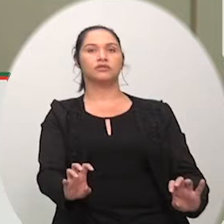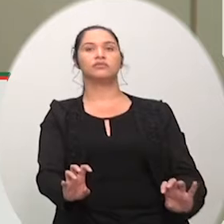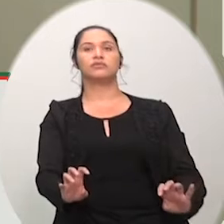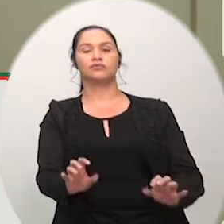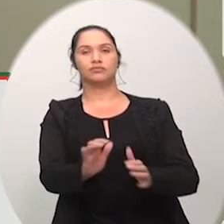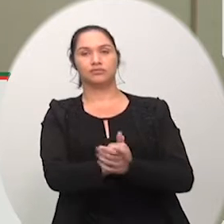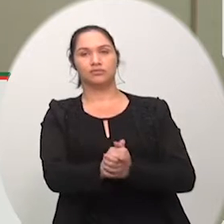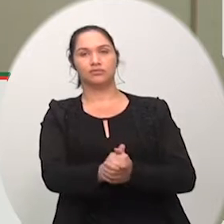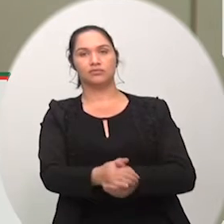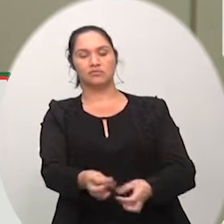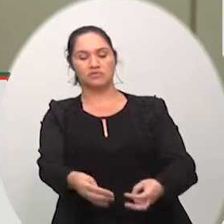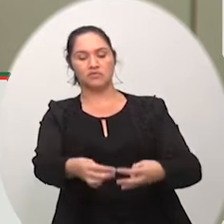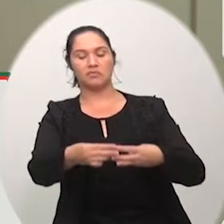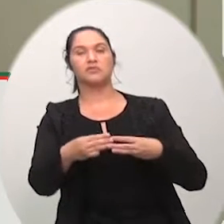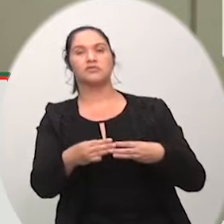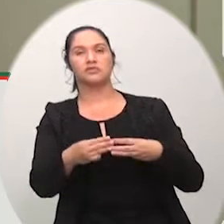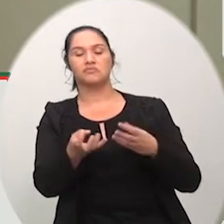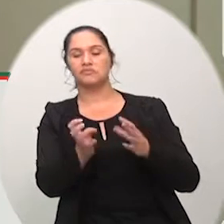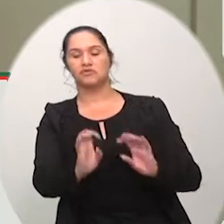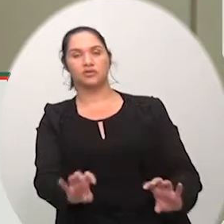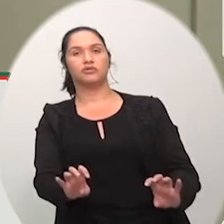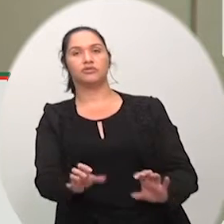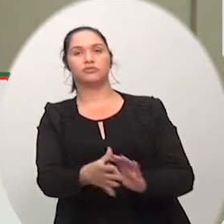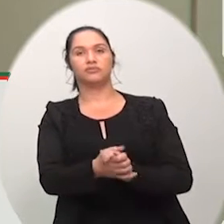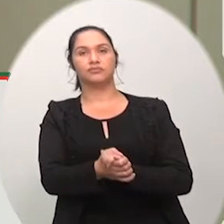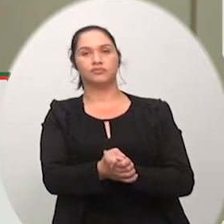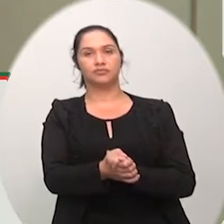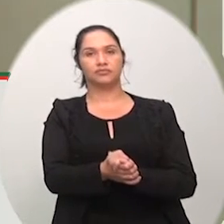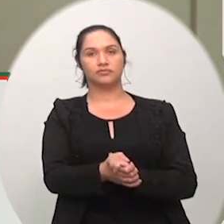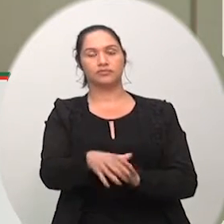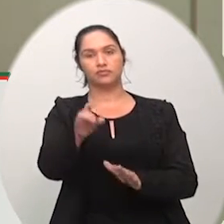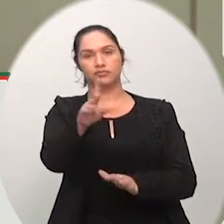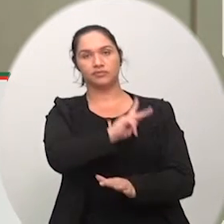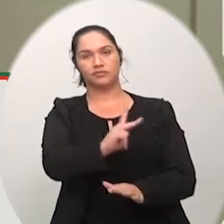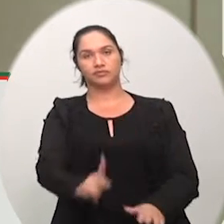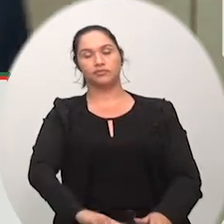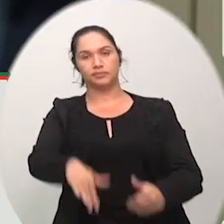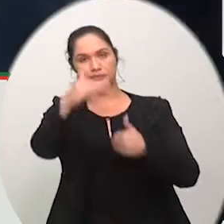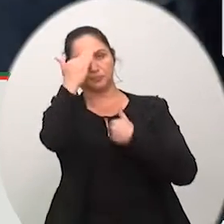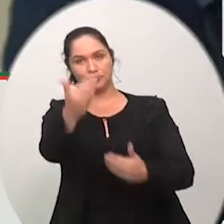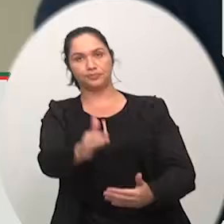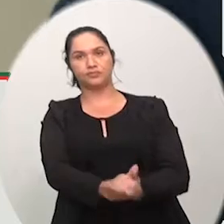moção de repúdio essa finalidade de pedaço é isso senhor presidente obrigado